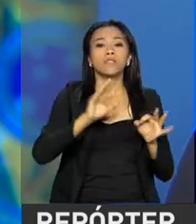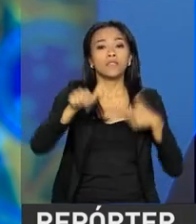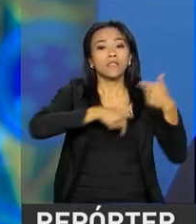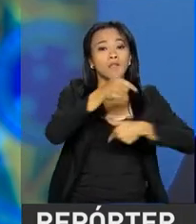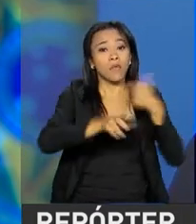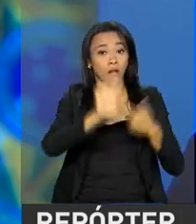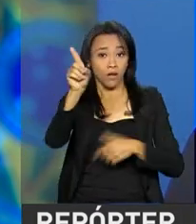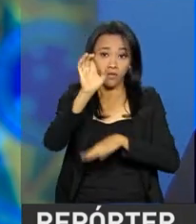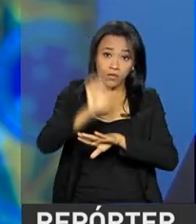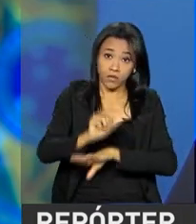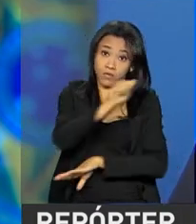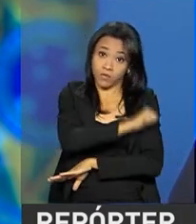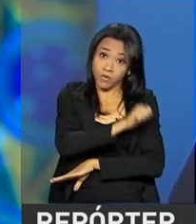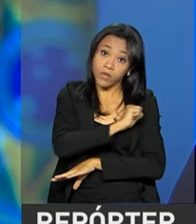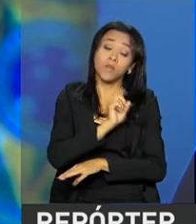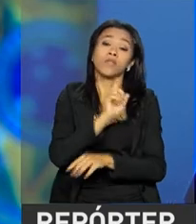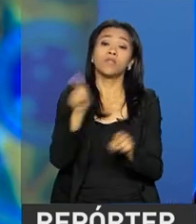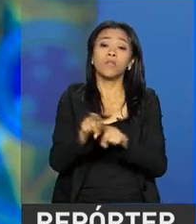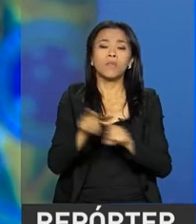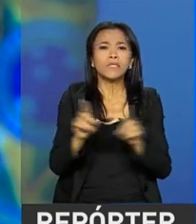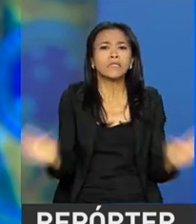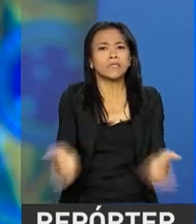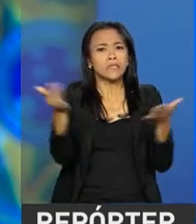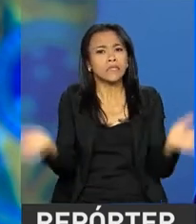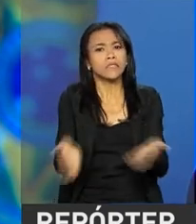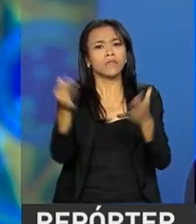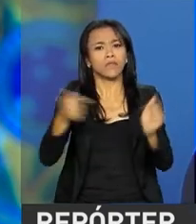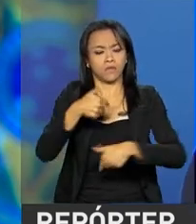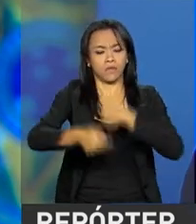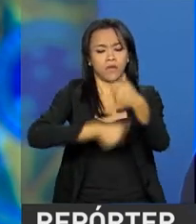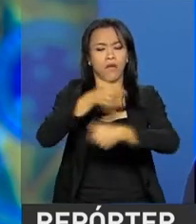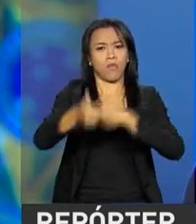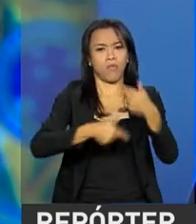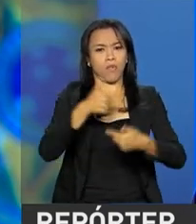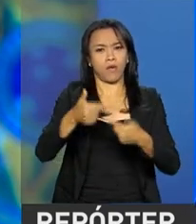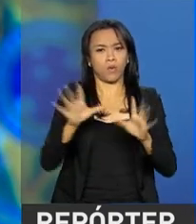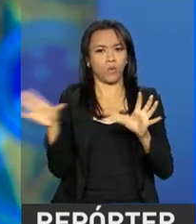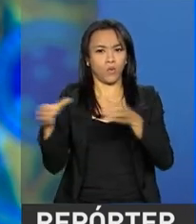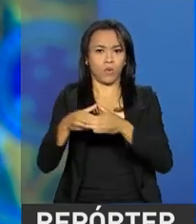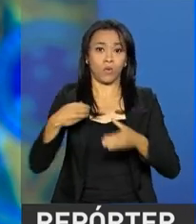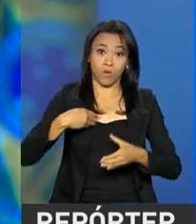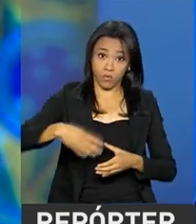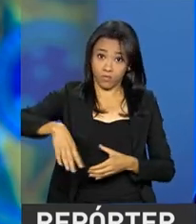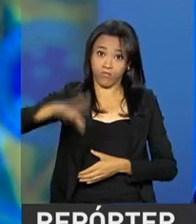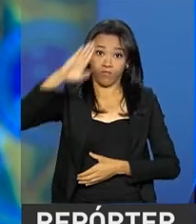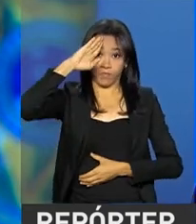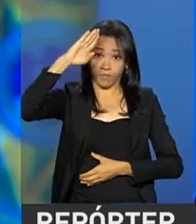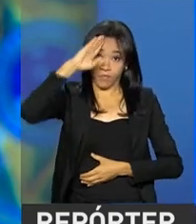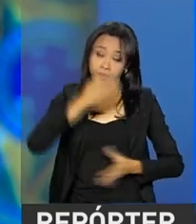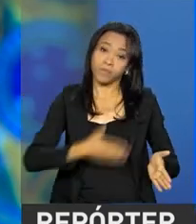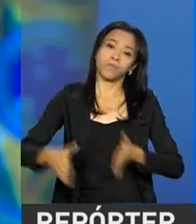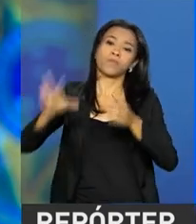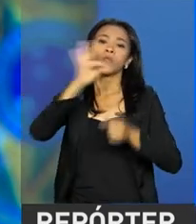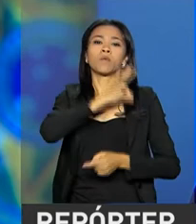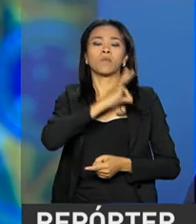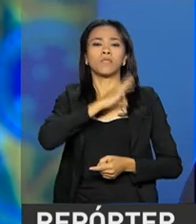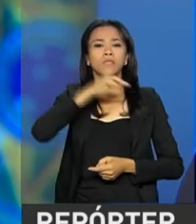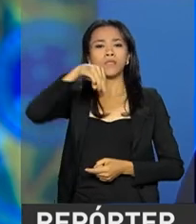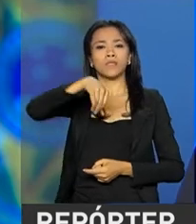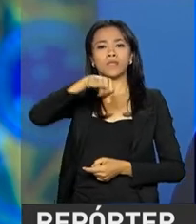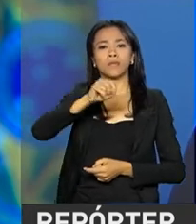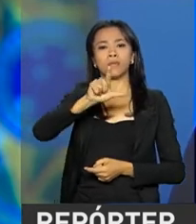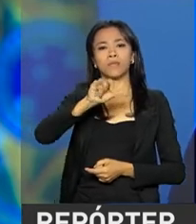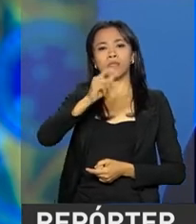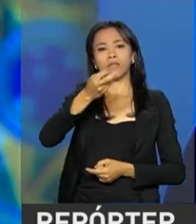Janeiro, mas ao mesmo tempo de incentivo ao trabalho das forças federais conjugadas com a Polícia Militar, com a Polícia Civil